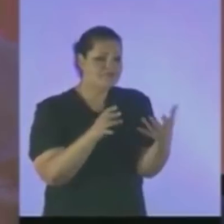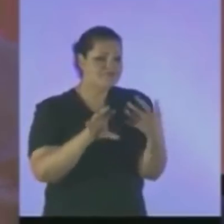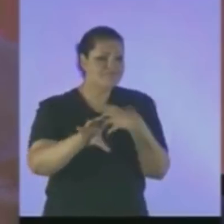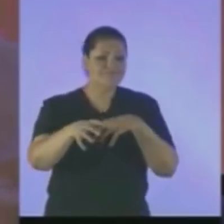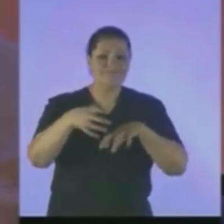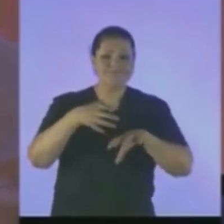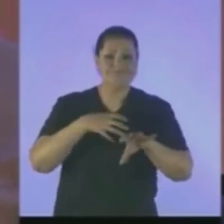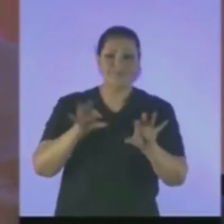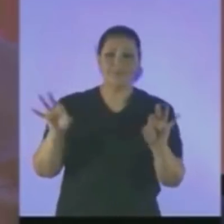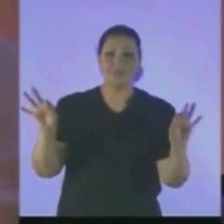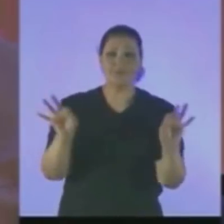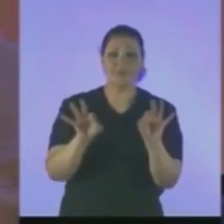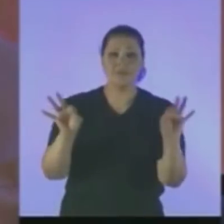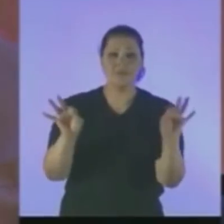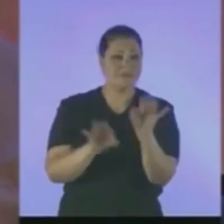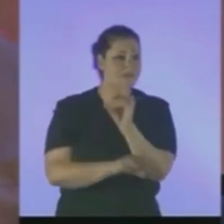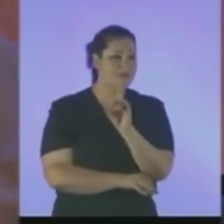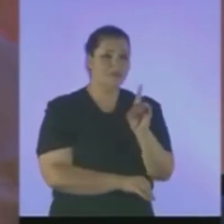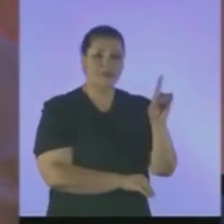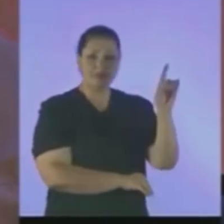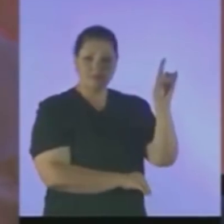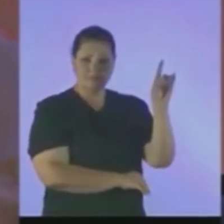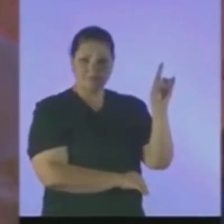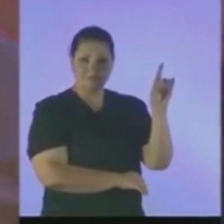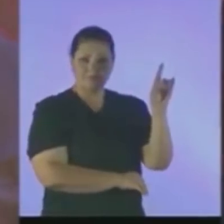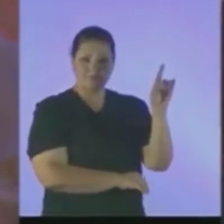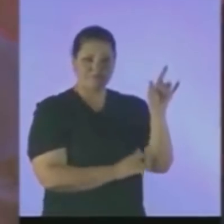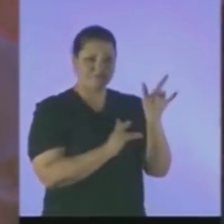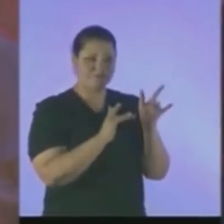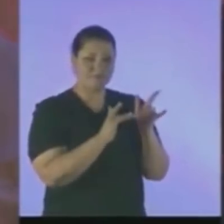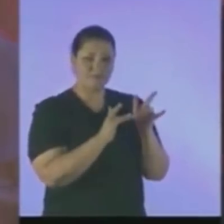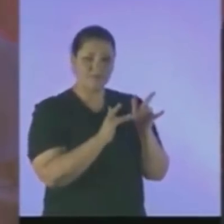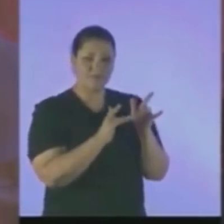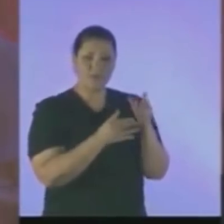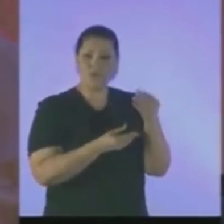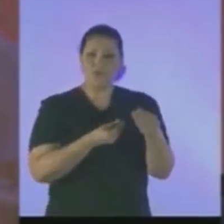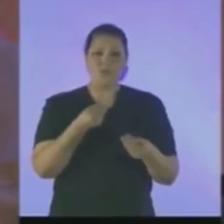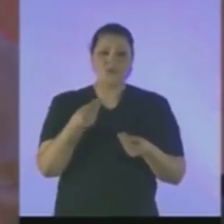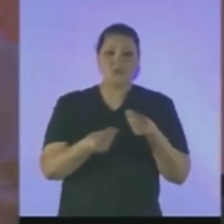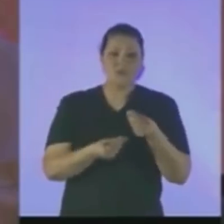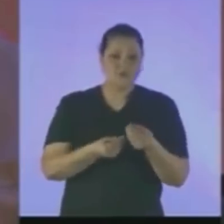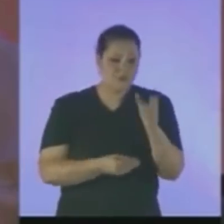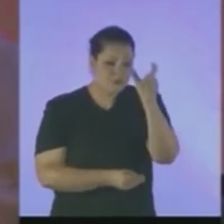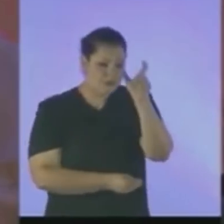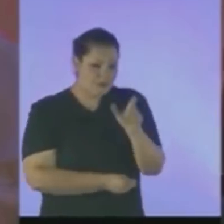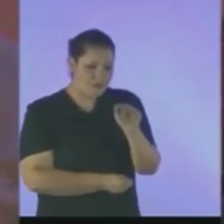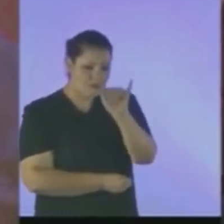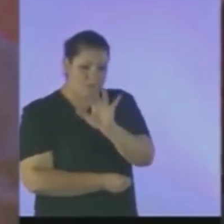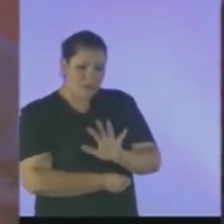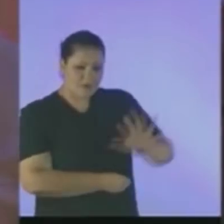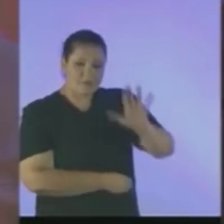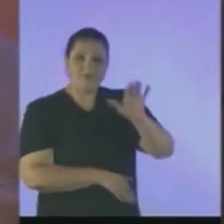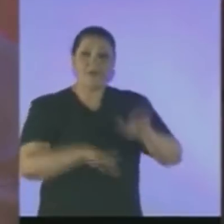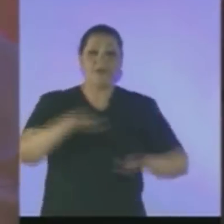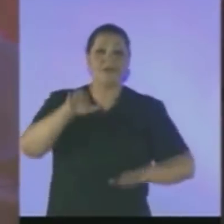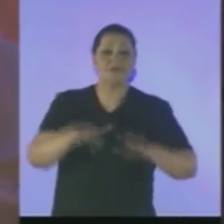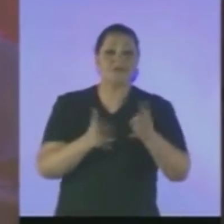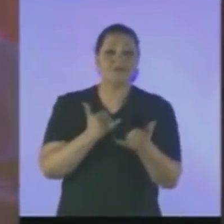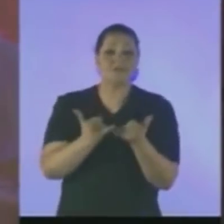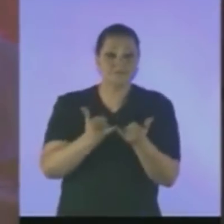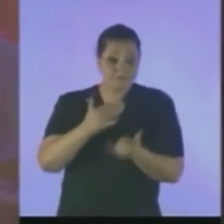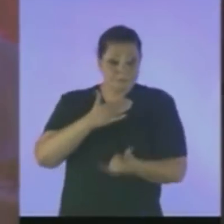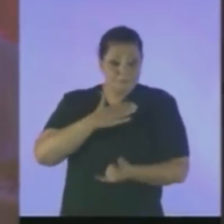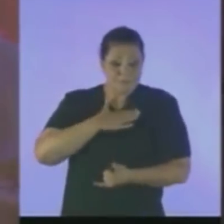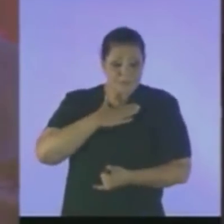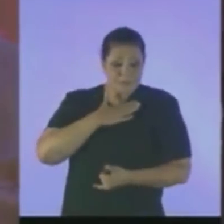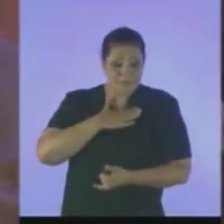anseios do Criador Numa imagem absurda Às vezes para mim